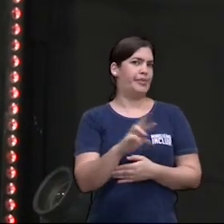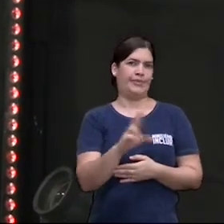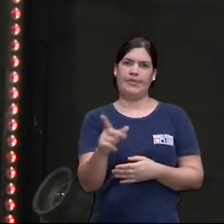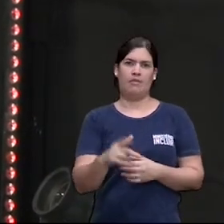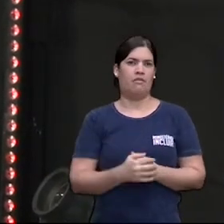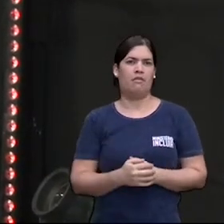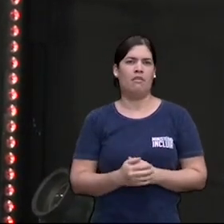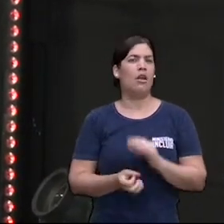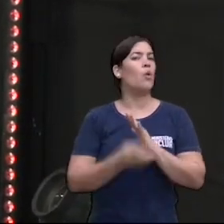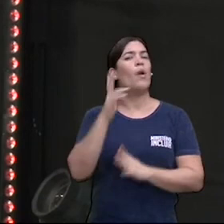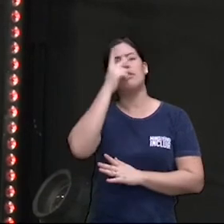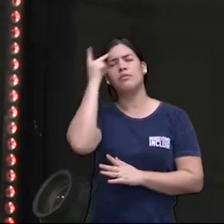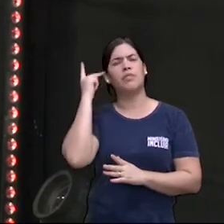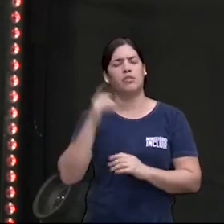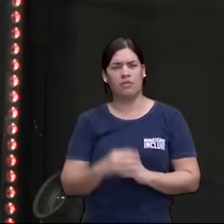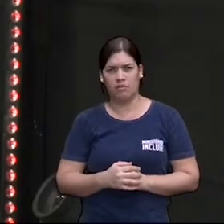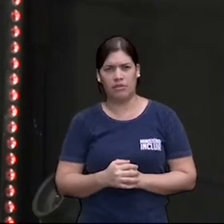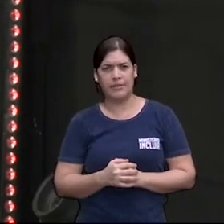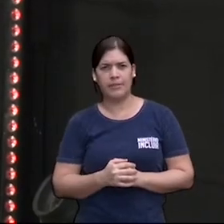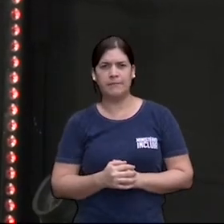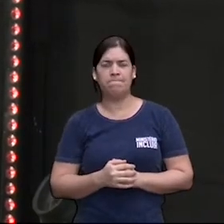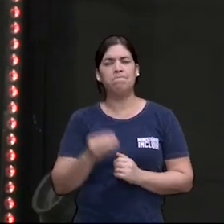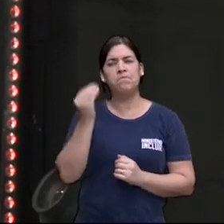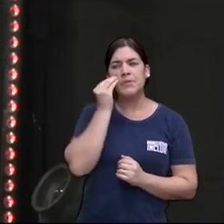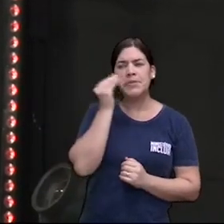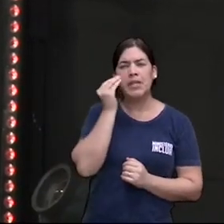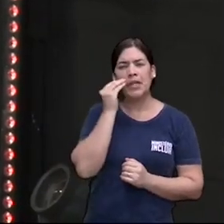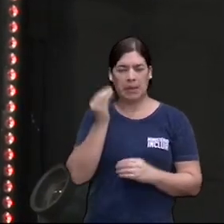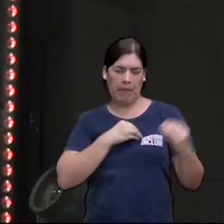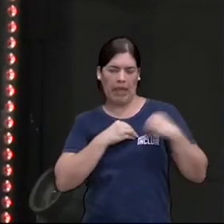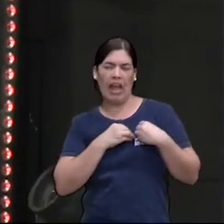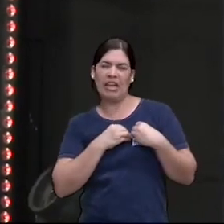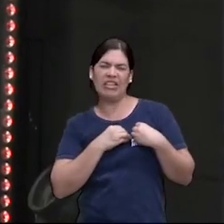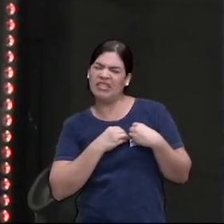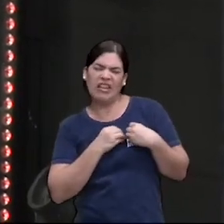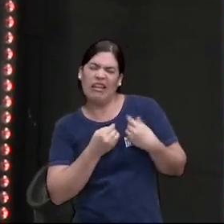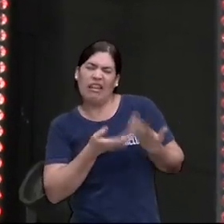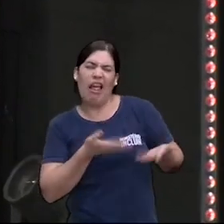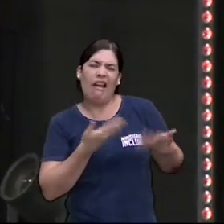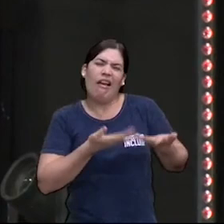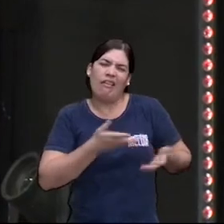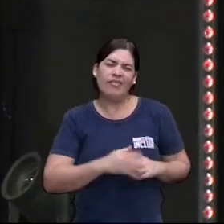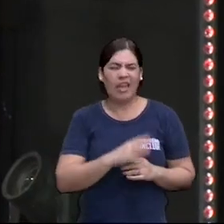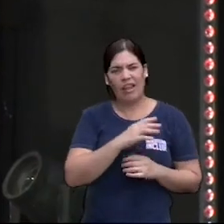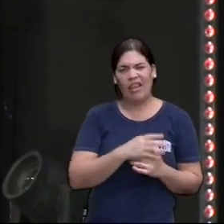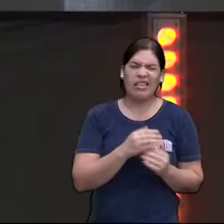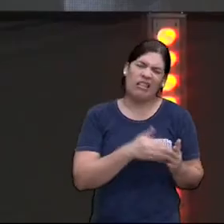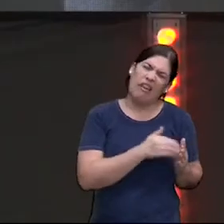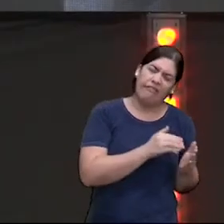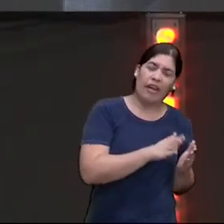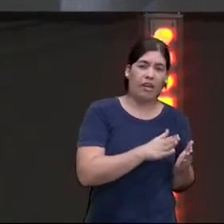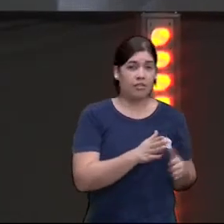Quando as pessoas que tentam relativizar o pecado, dizendo assim, ah, é, é, eu tenho